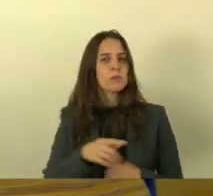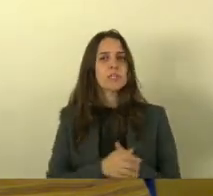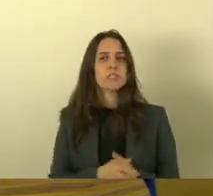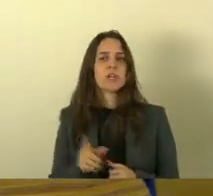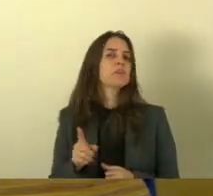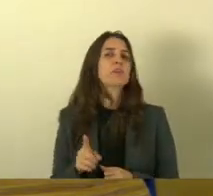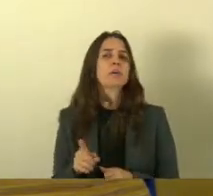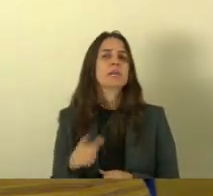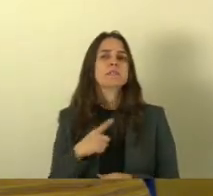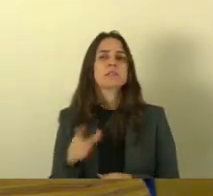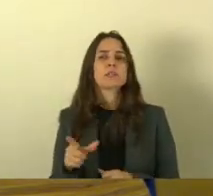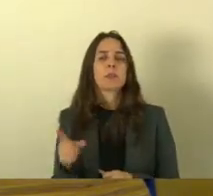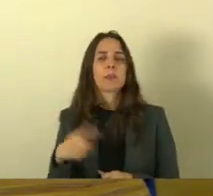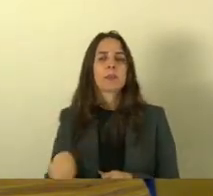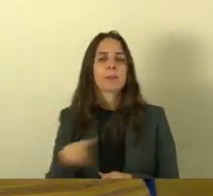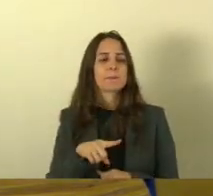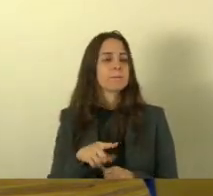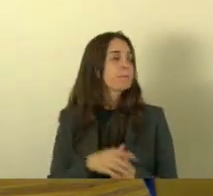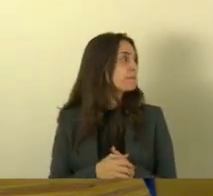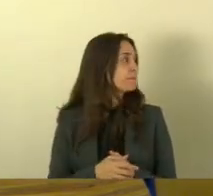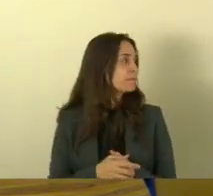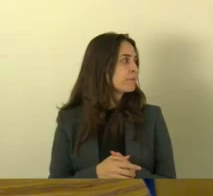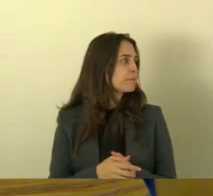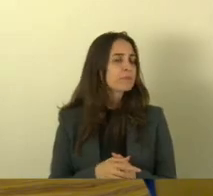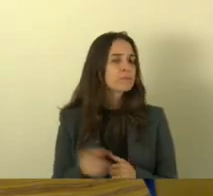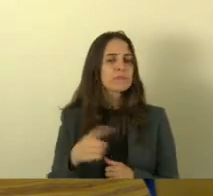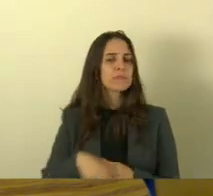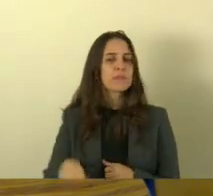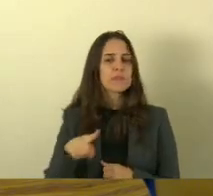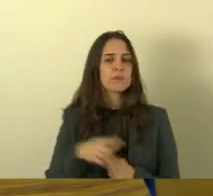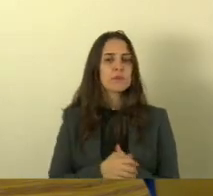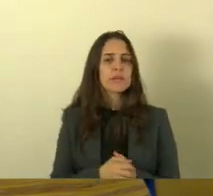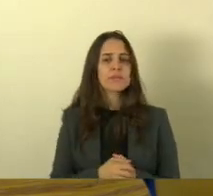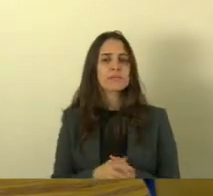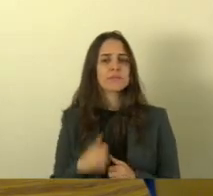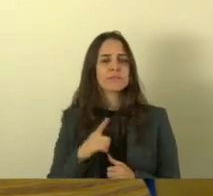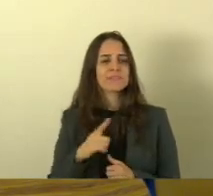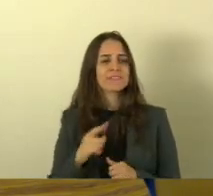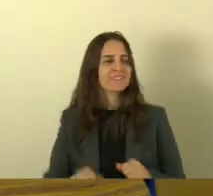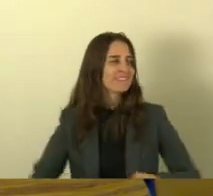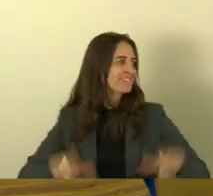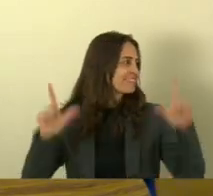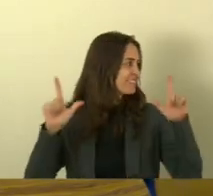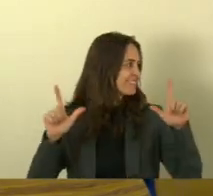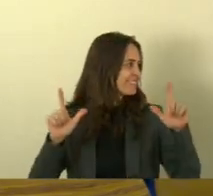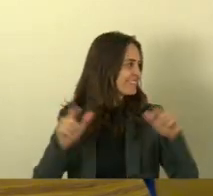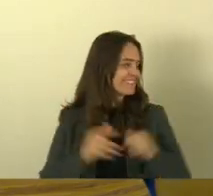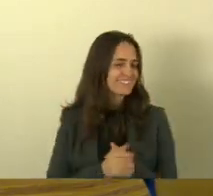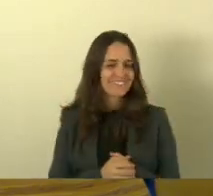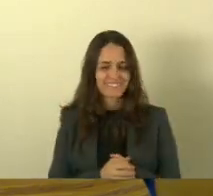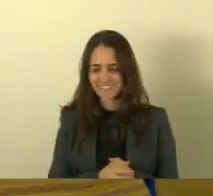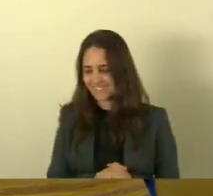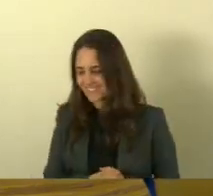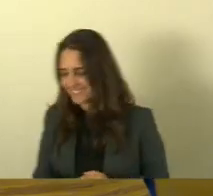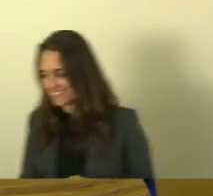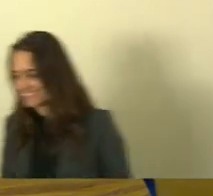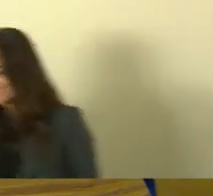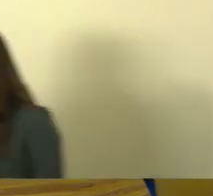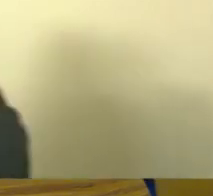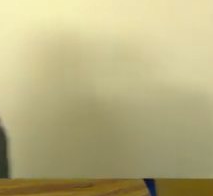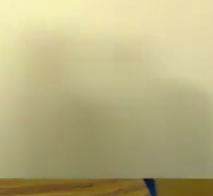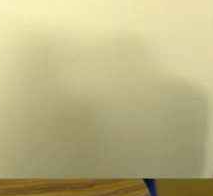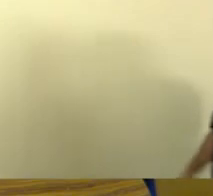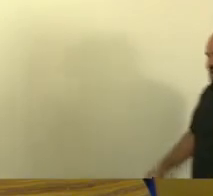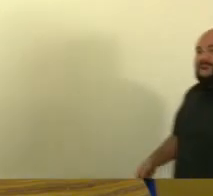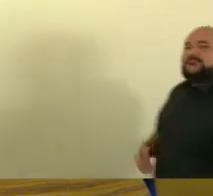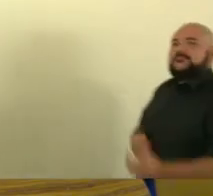ouvir eu sei que aí tem uma televisão de todo tamanho principalmente quando a gente vem cá alguns deputados eles ficam com o